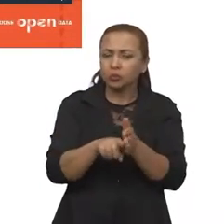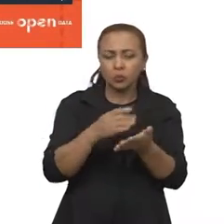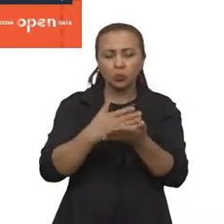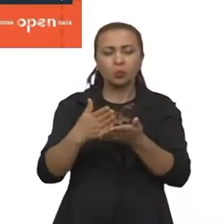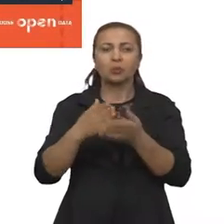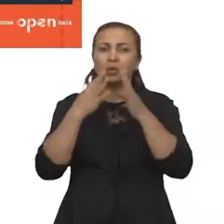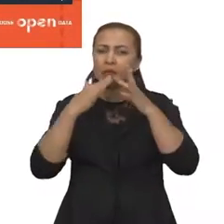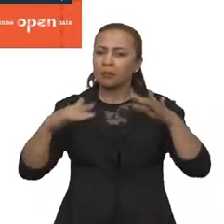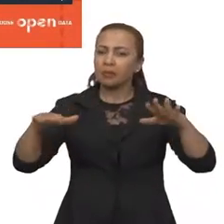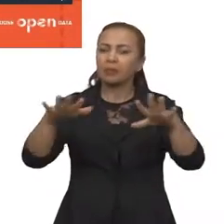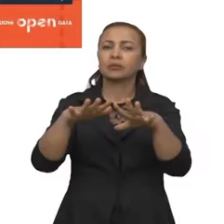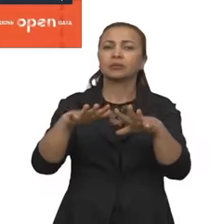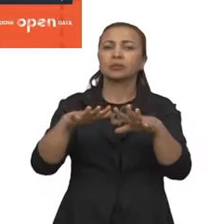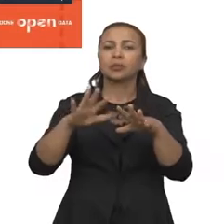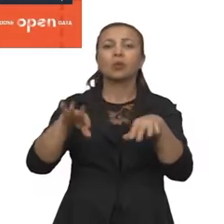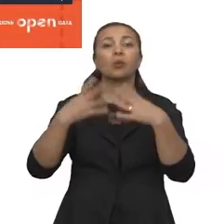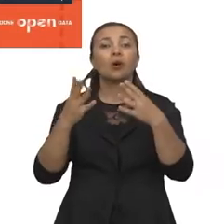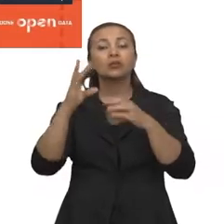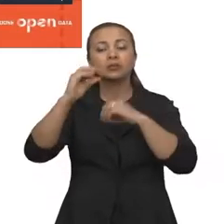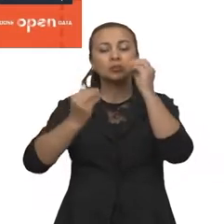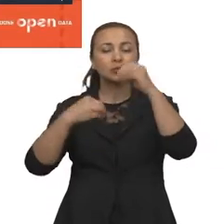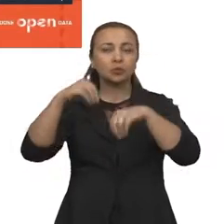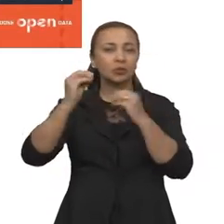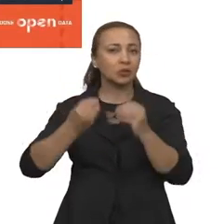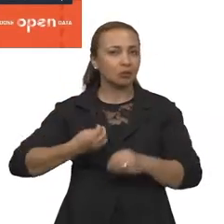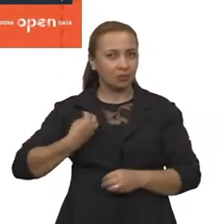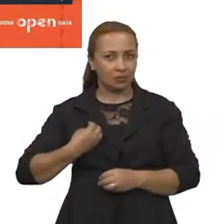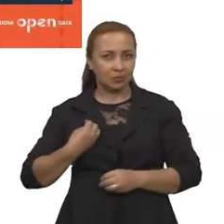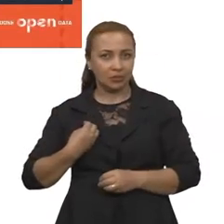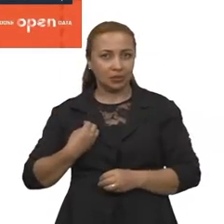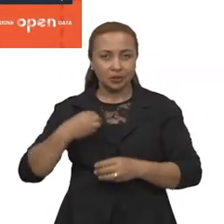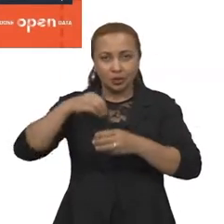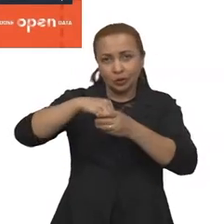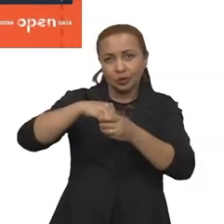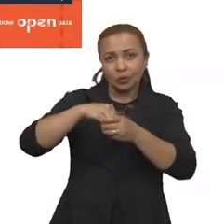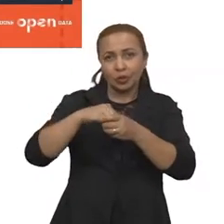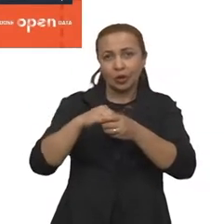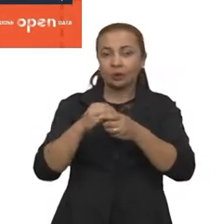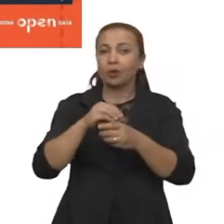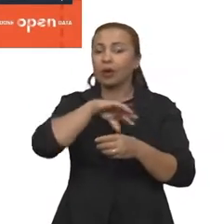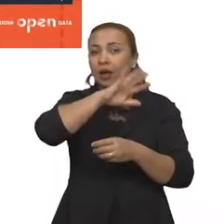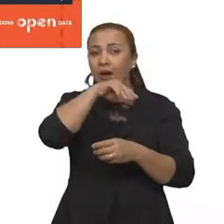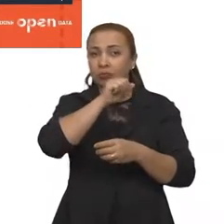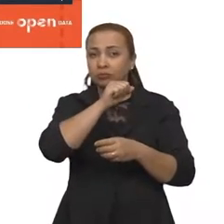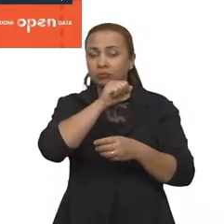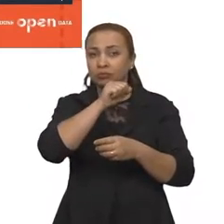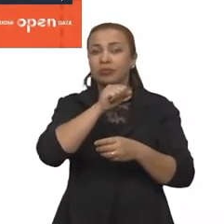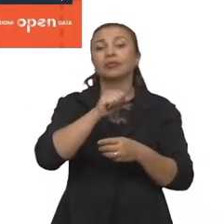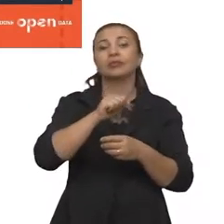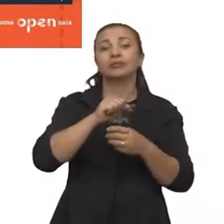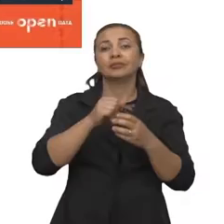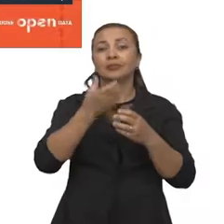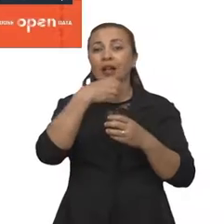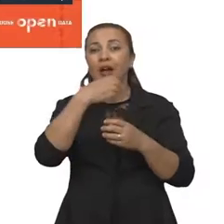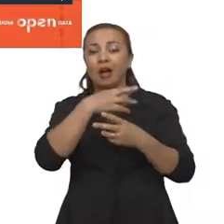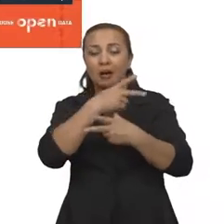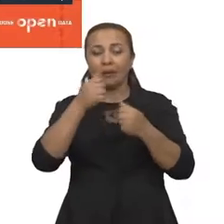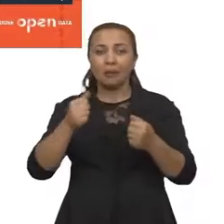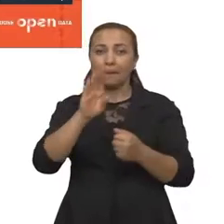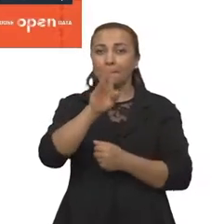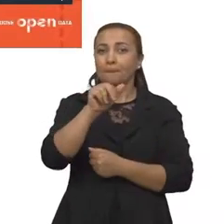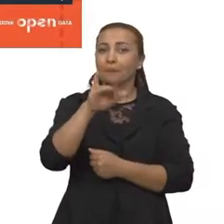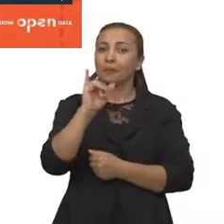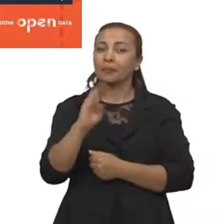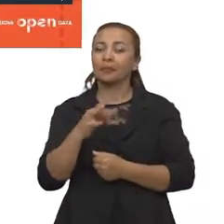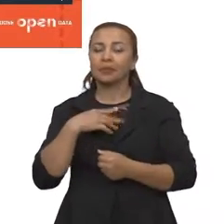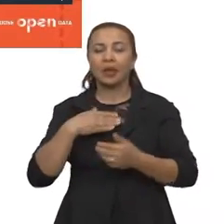pandemia quais das moléculas presentes do Buriti, que são nove no total, tem realmente potencial